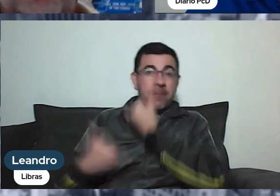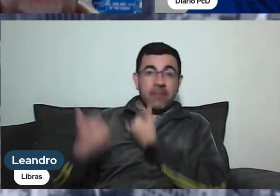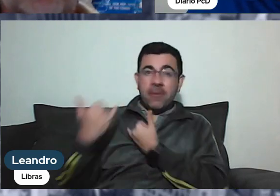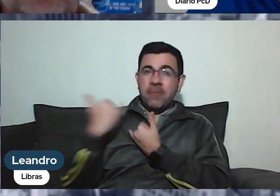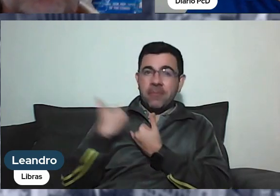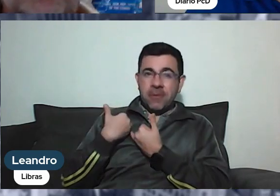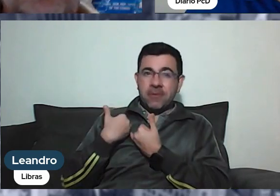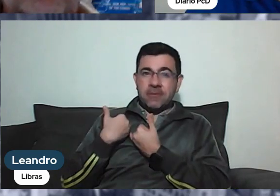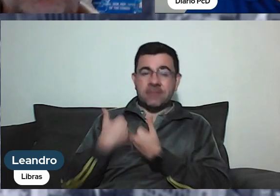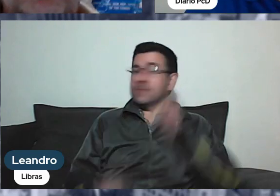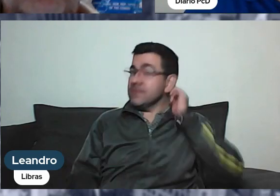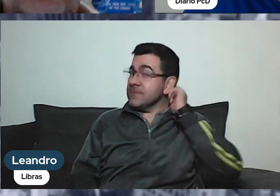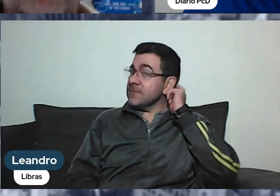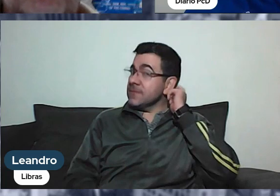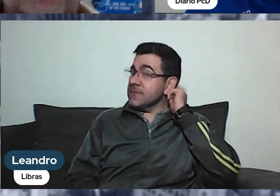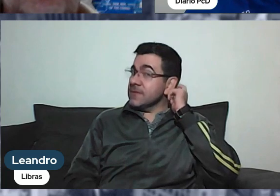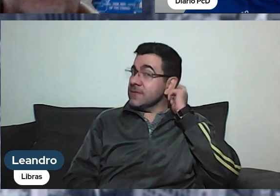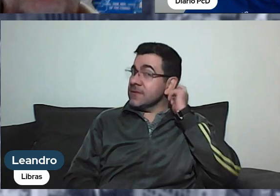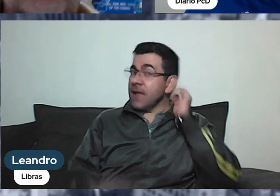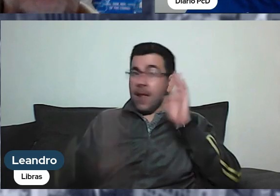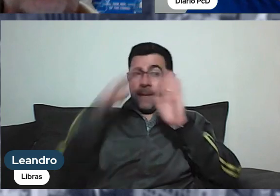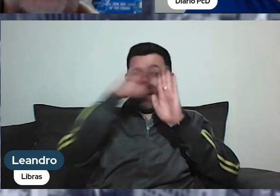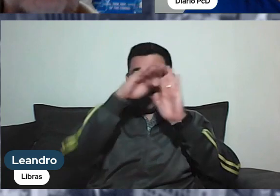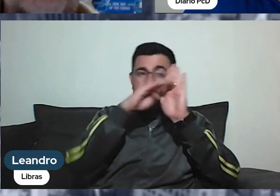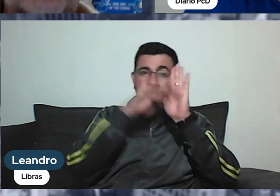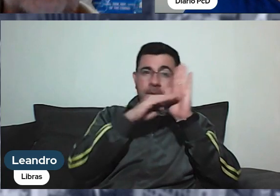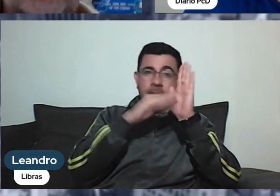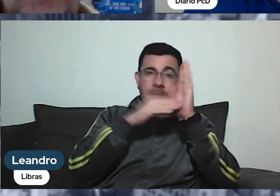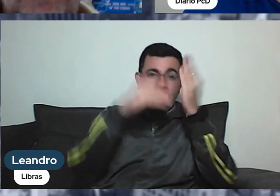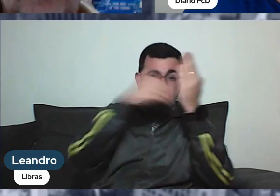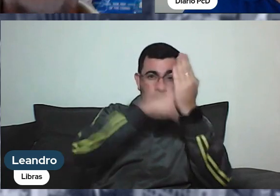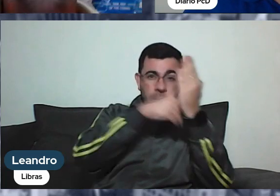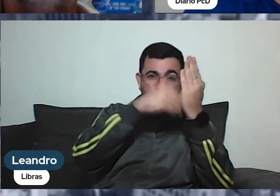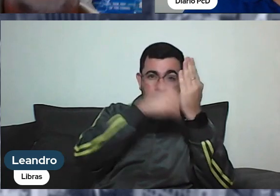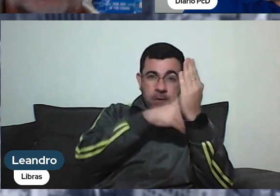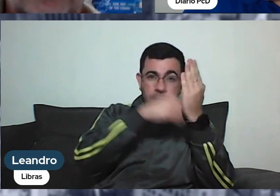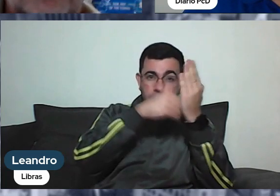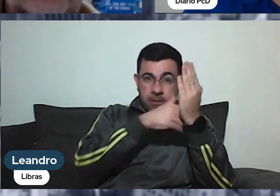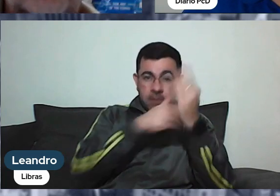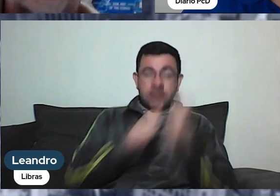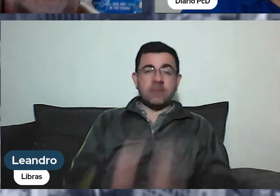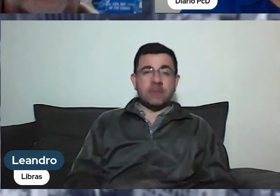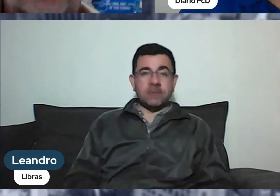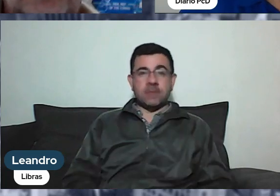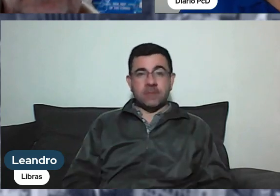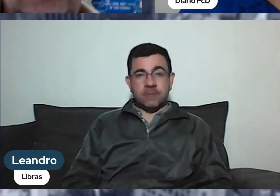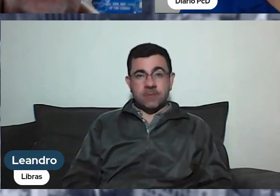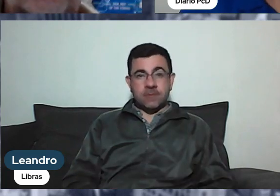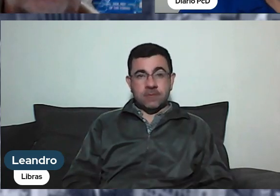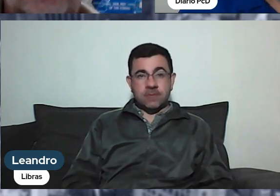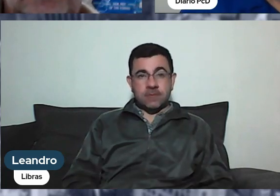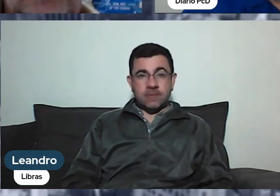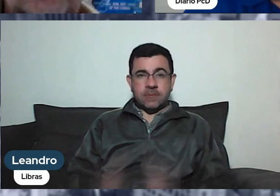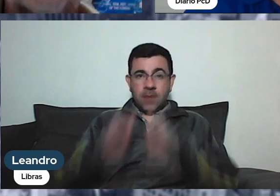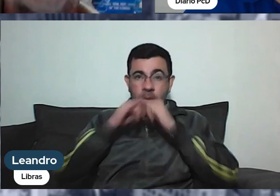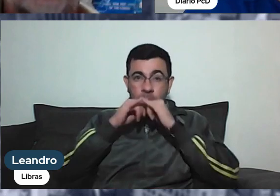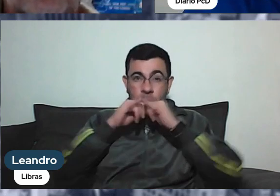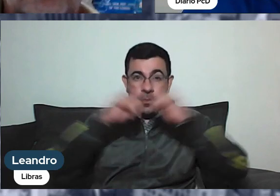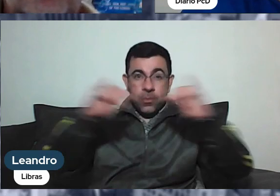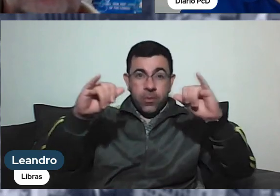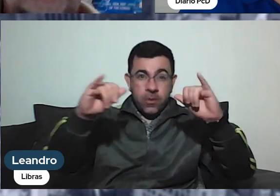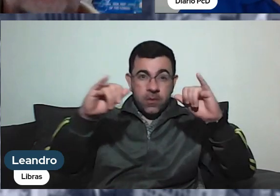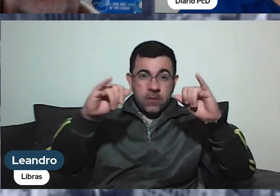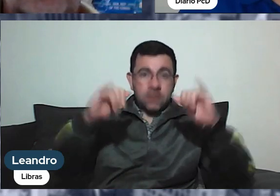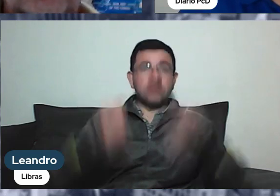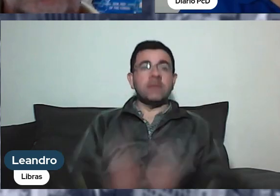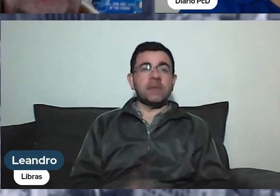A pauta é secreta para quem fica esperando as coisas serem divulgadas por outros. E